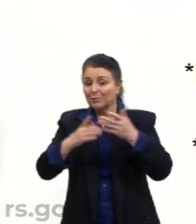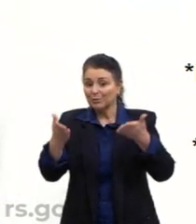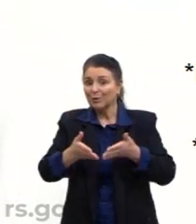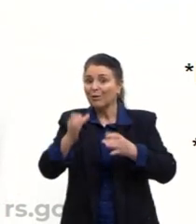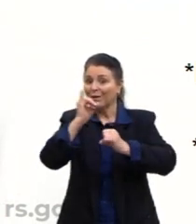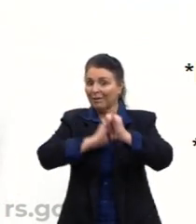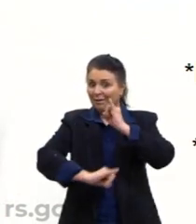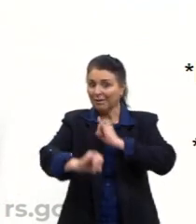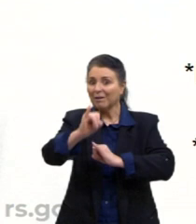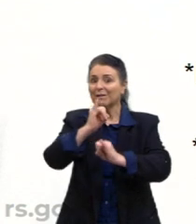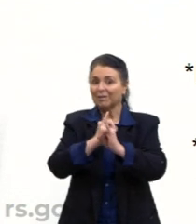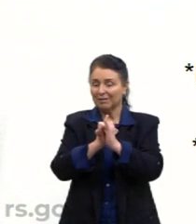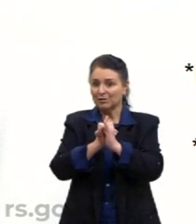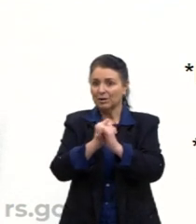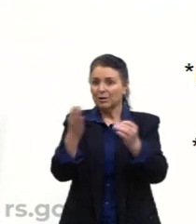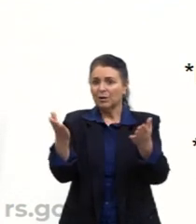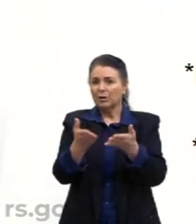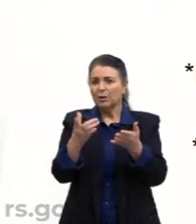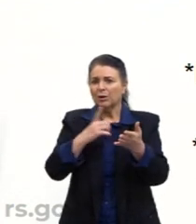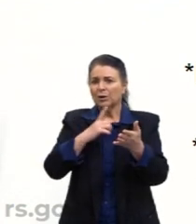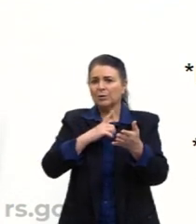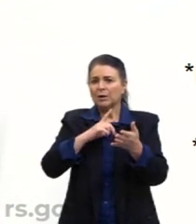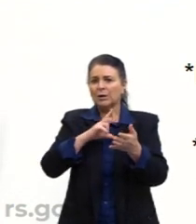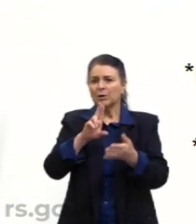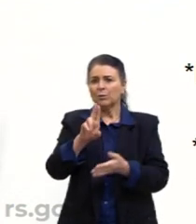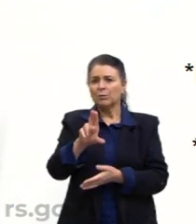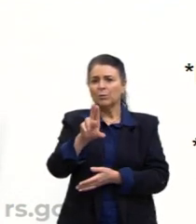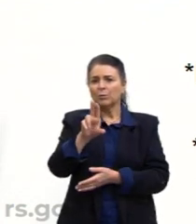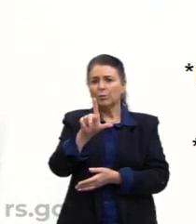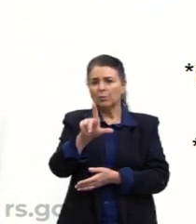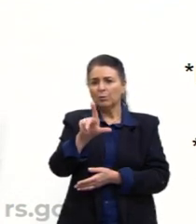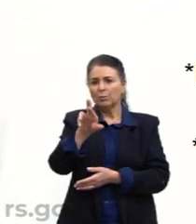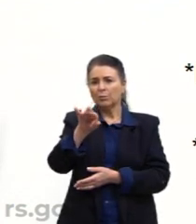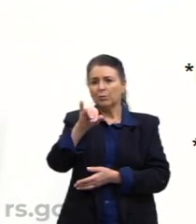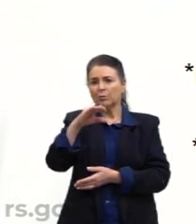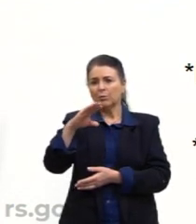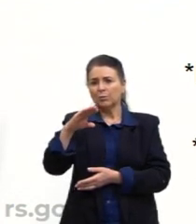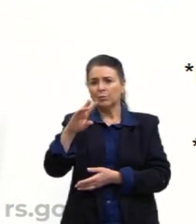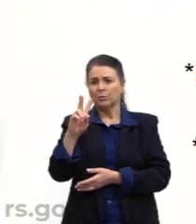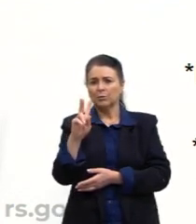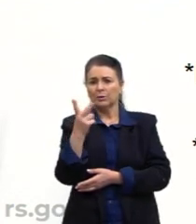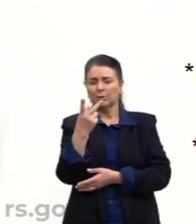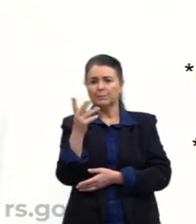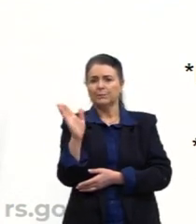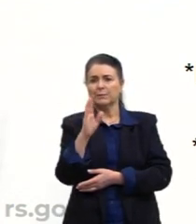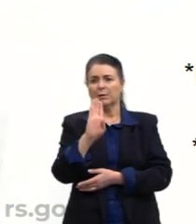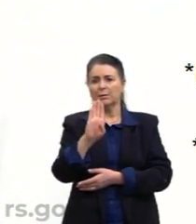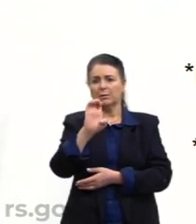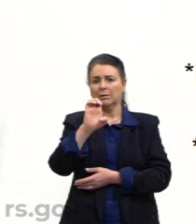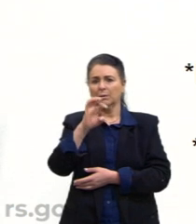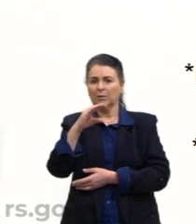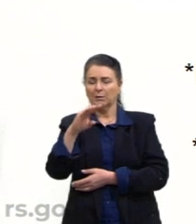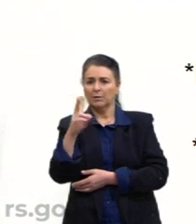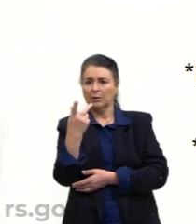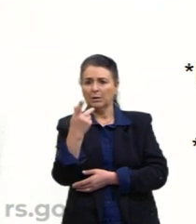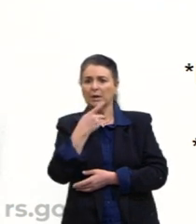Aqui, o Rick Beck, né? É um pensador polonês, sociólogo polonês, vai trazer, vai questionar essa questão do